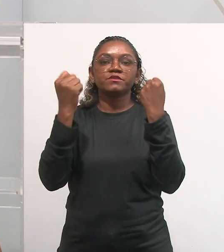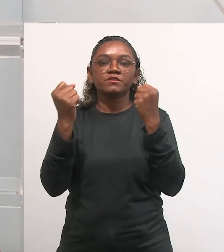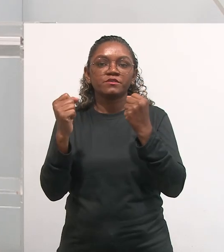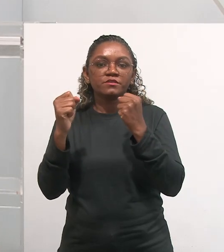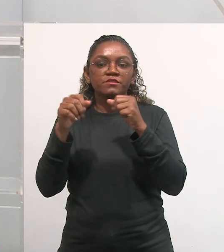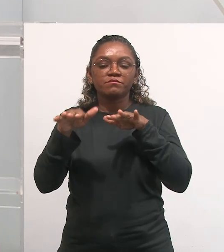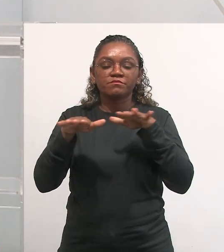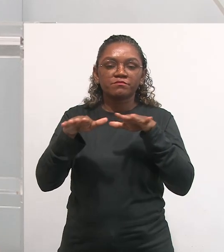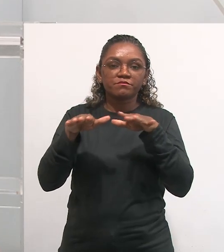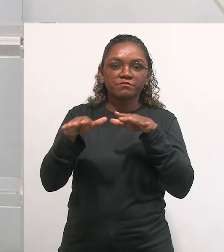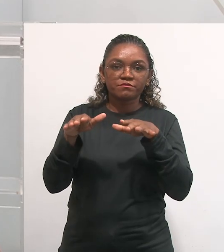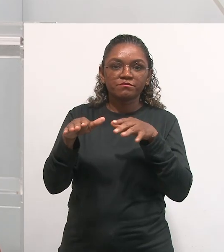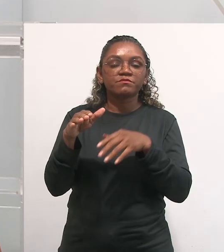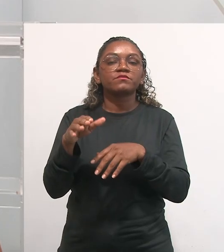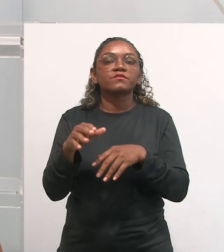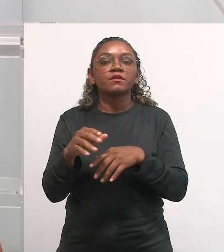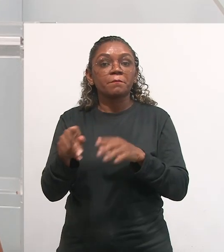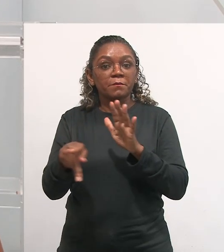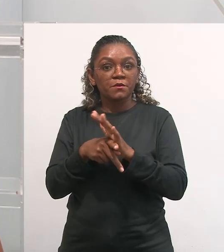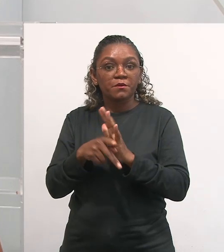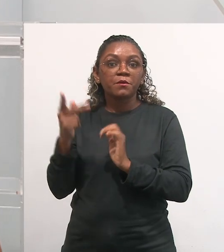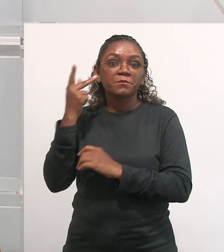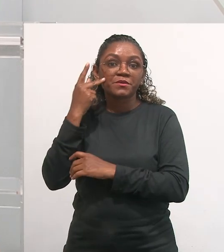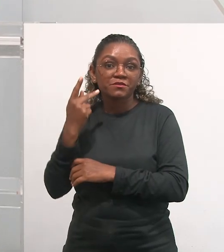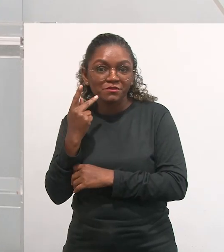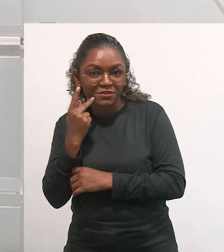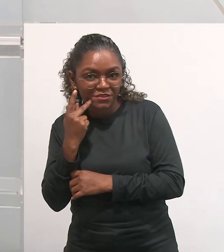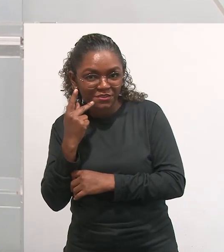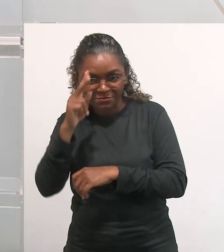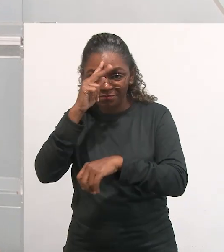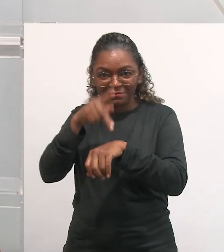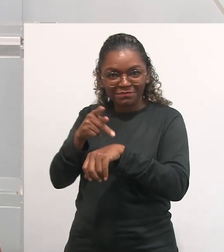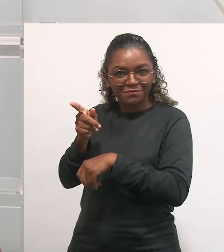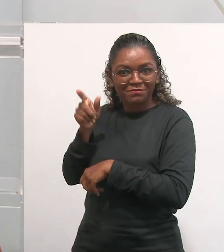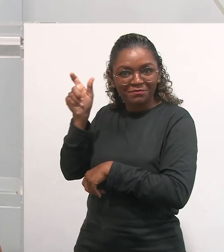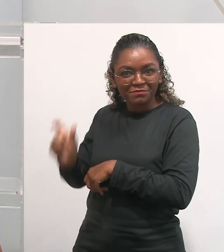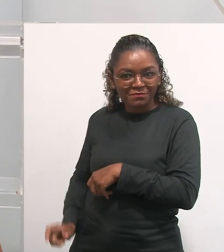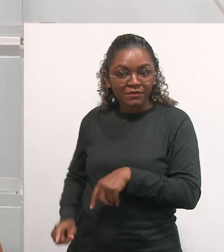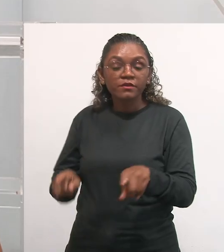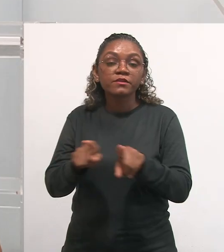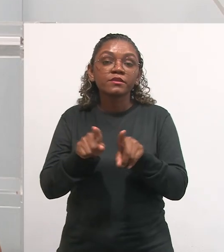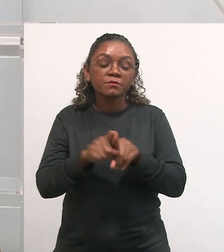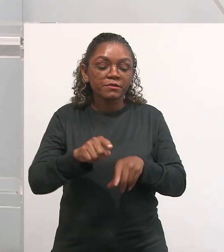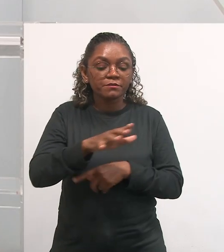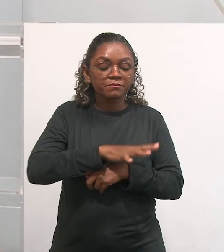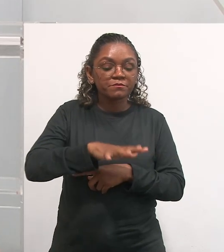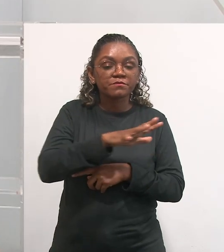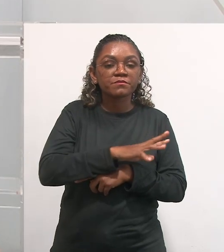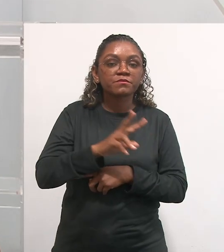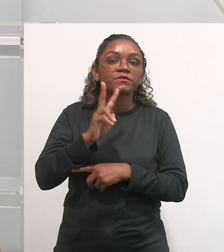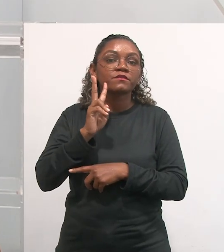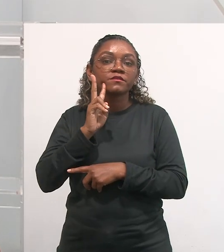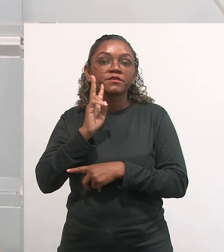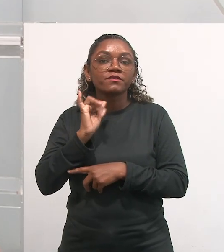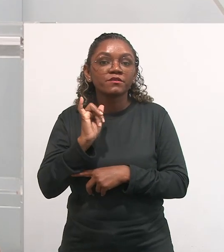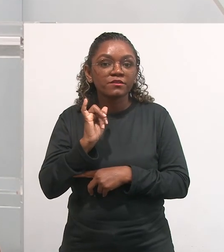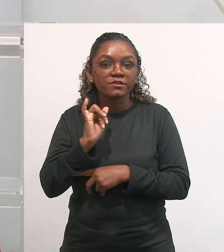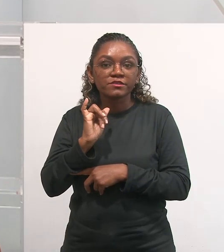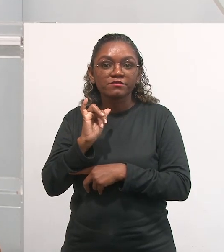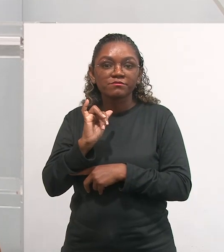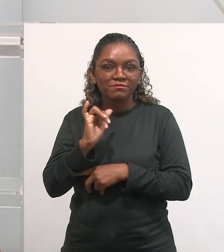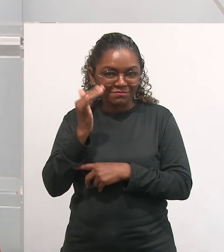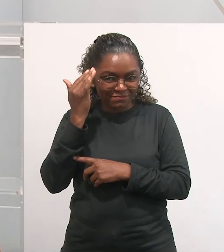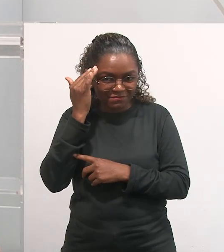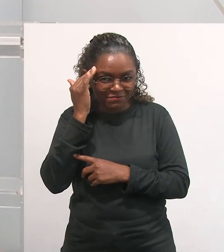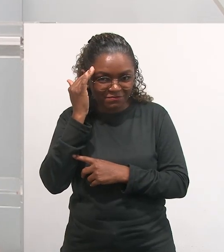Piaget trabalha e as zonas de desenvolvimento que o Vygotsky discute. E